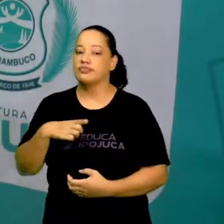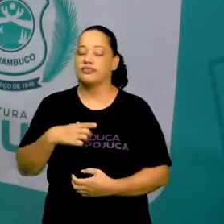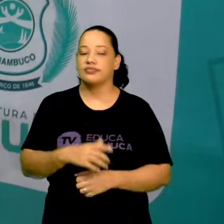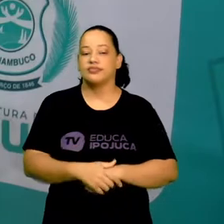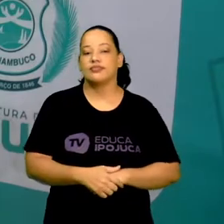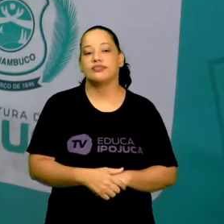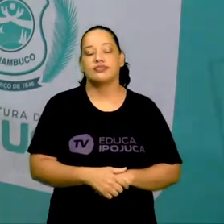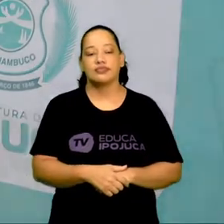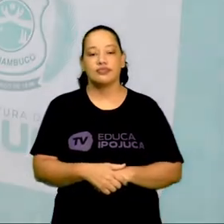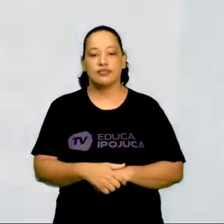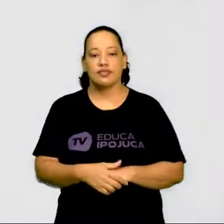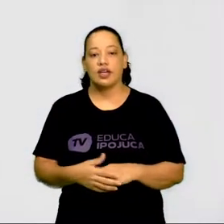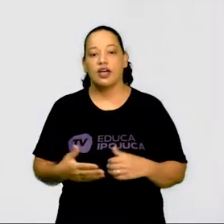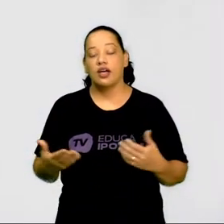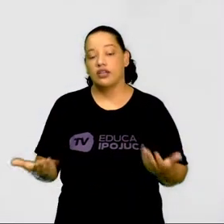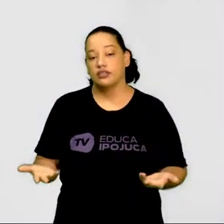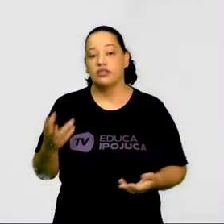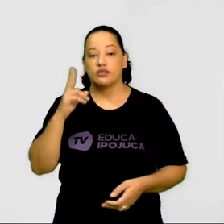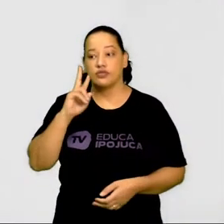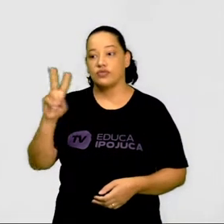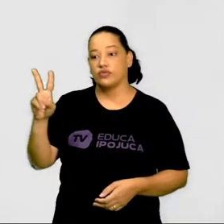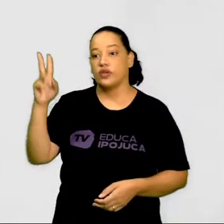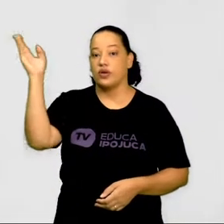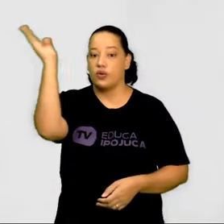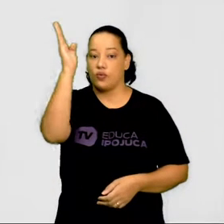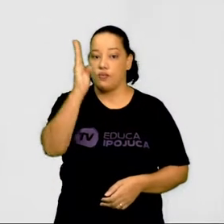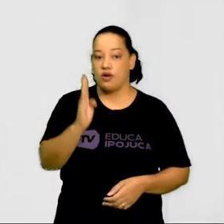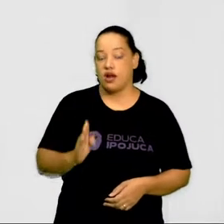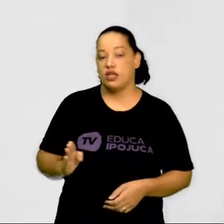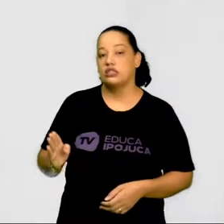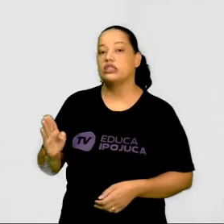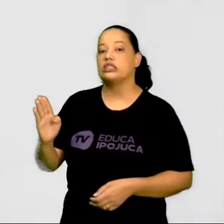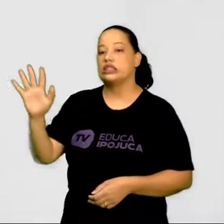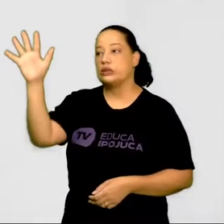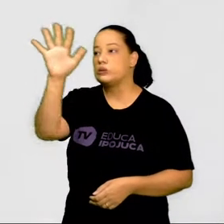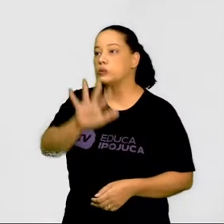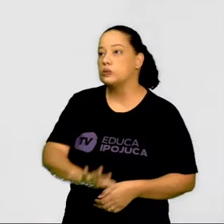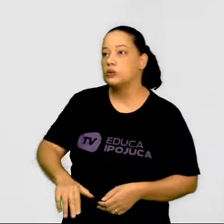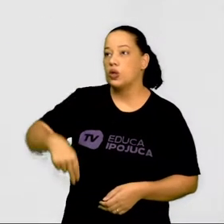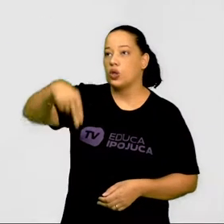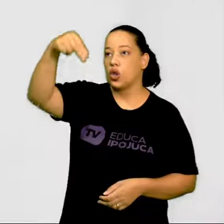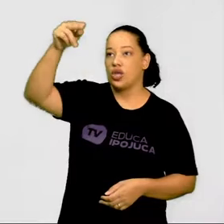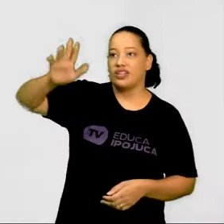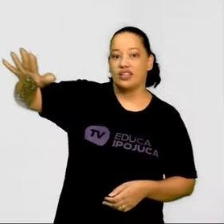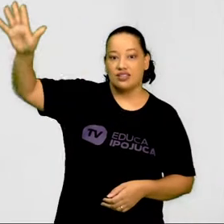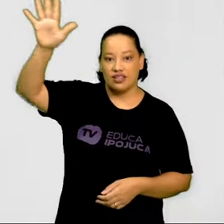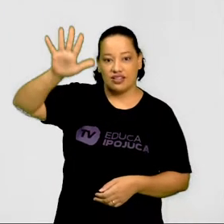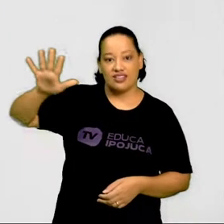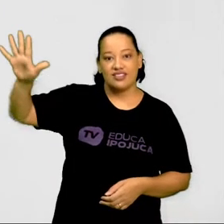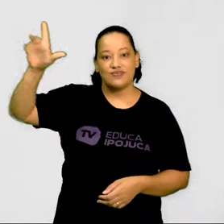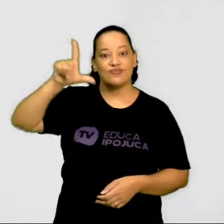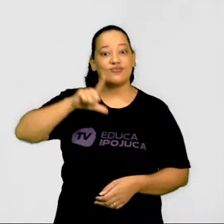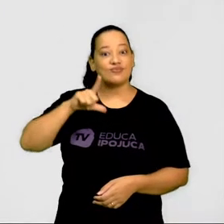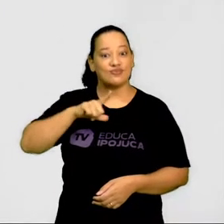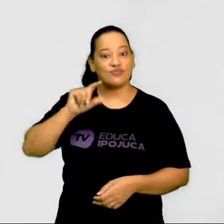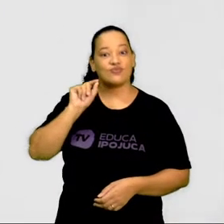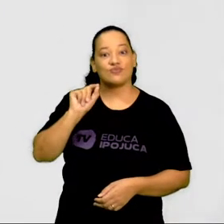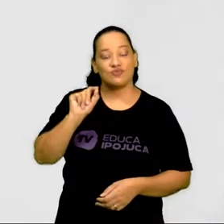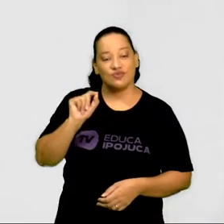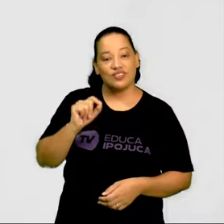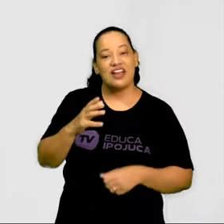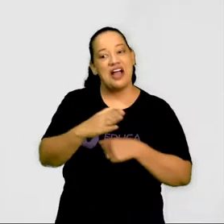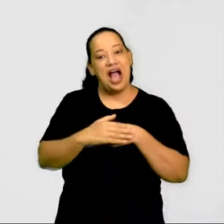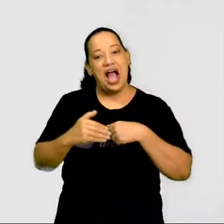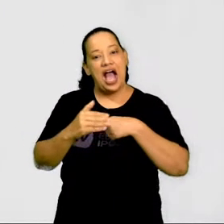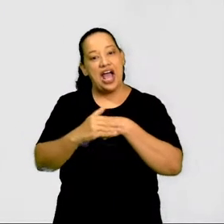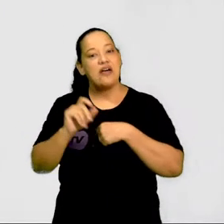E aí, como eu falei para vocês, do nosso Brasil, da riqueza, do nosso Nordeste, claro que eu tenho que falar com todo carinho do